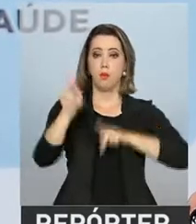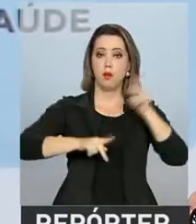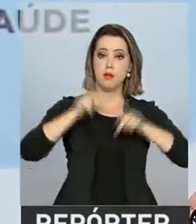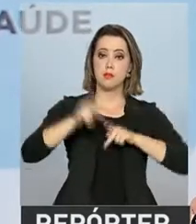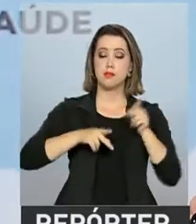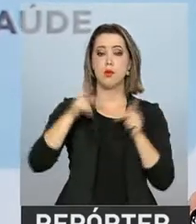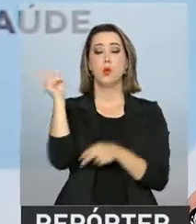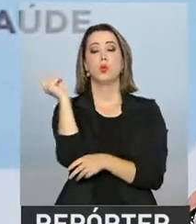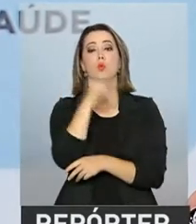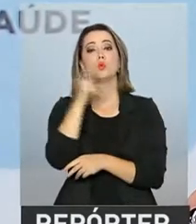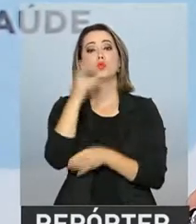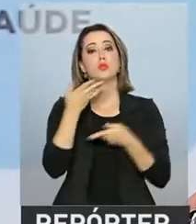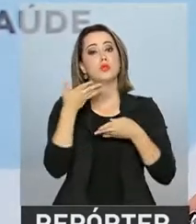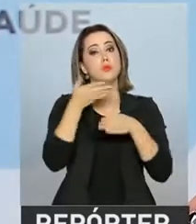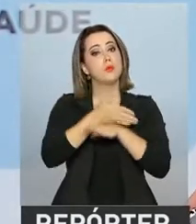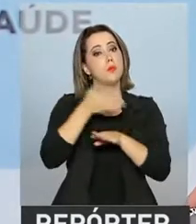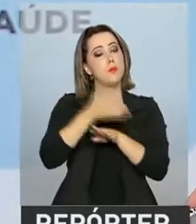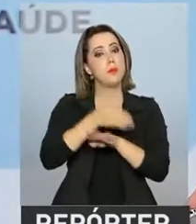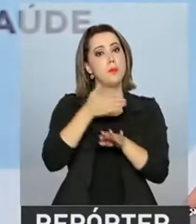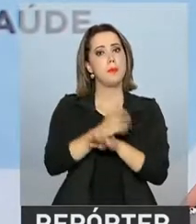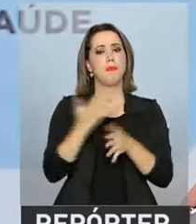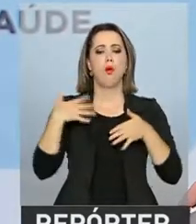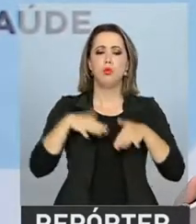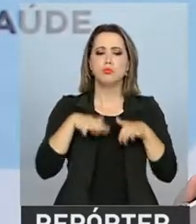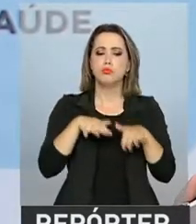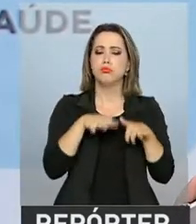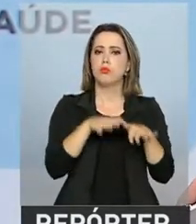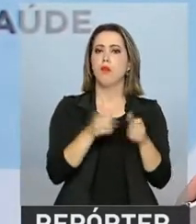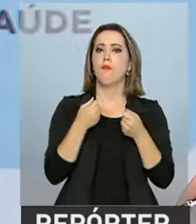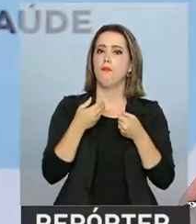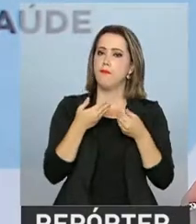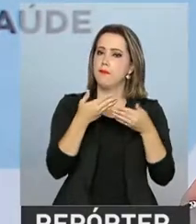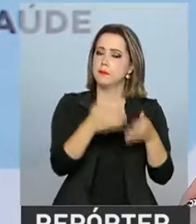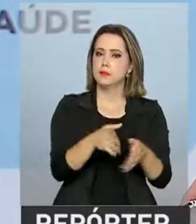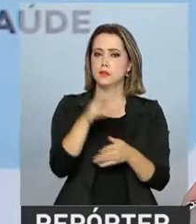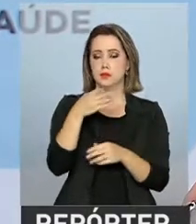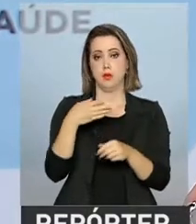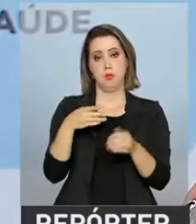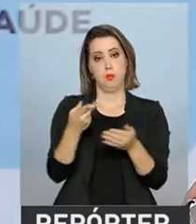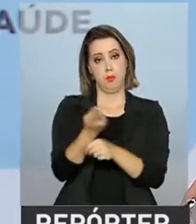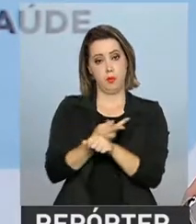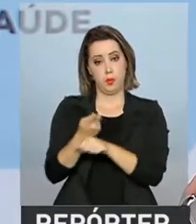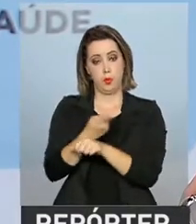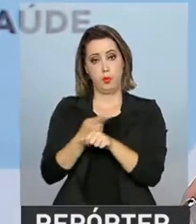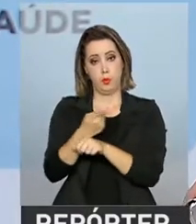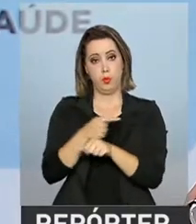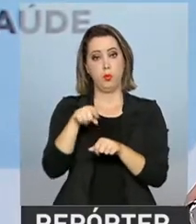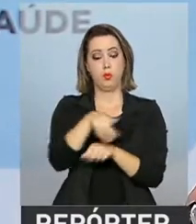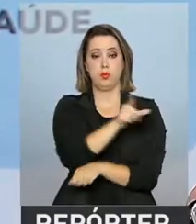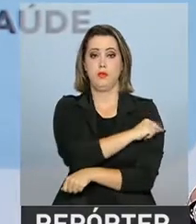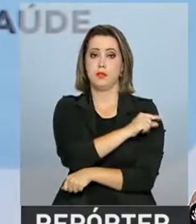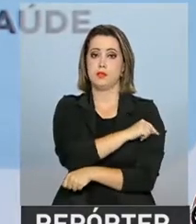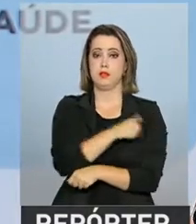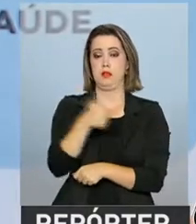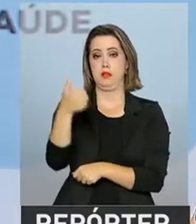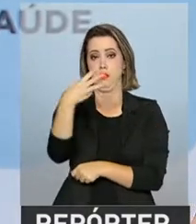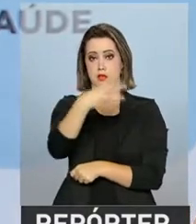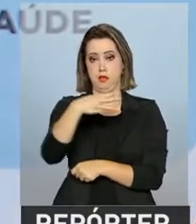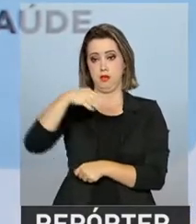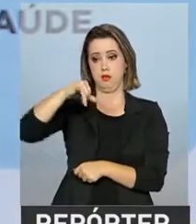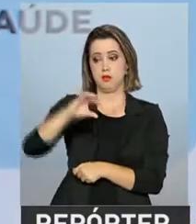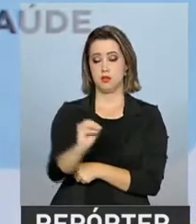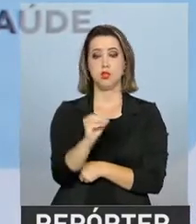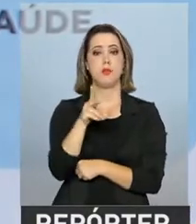mais rápido possível se mobilize para tomar a vacina. O dia D é o dia 13 de maio, quando nós